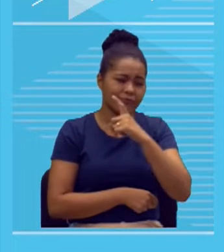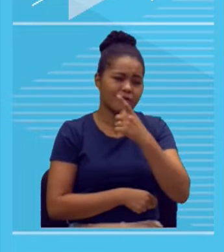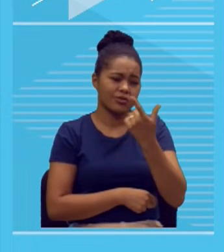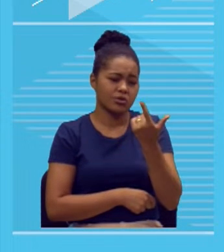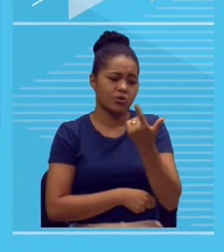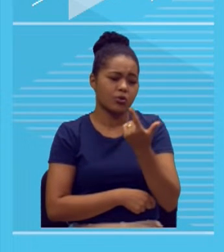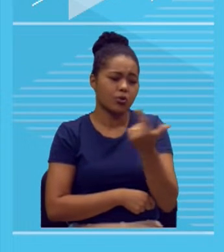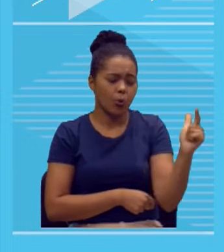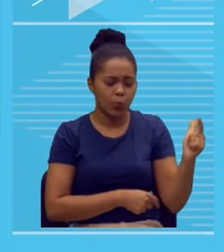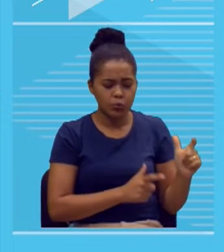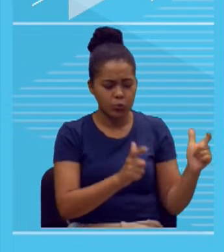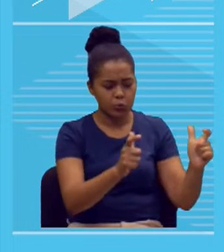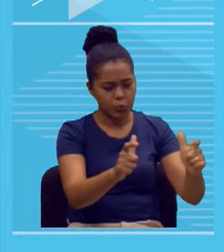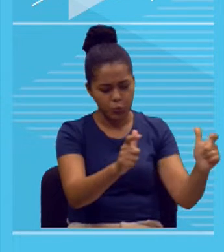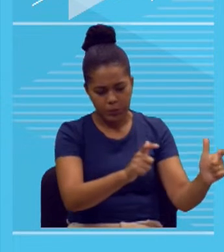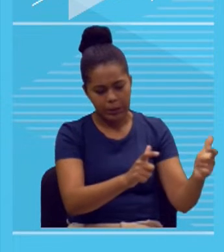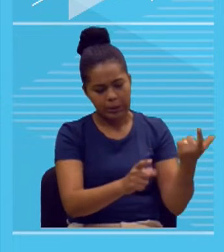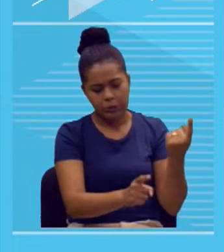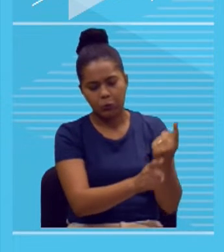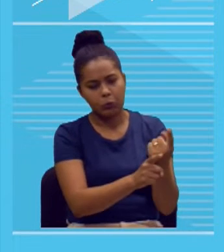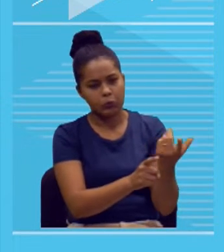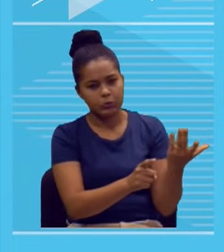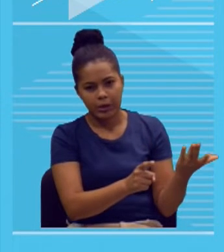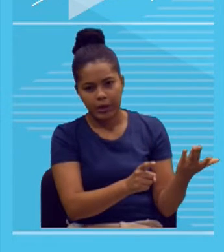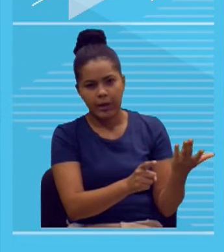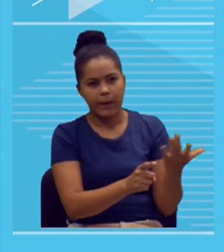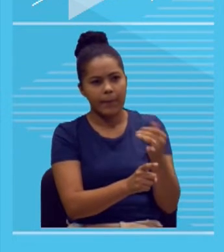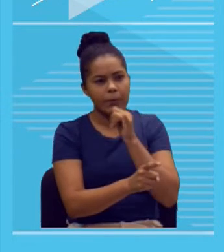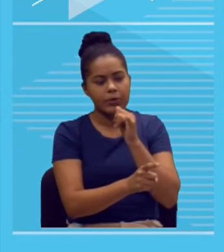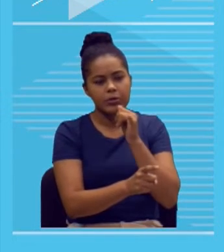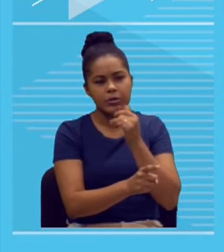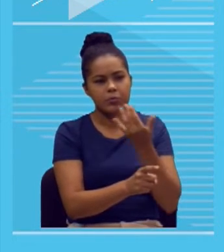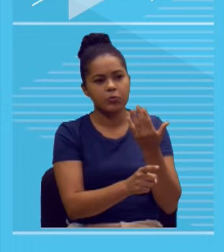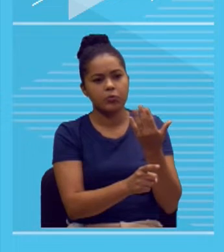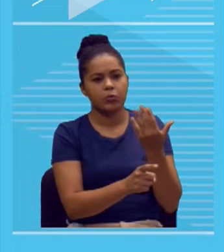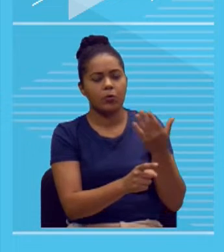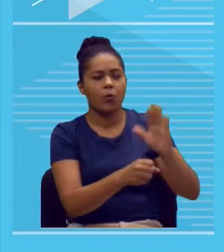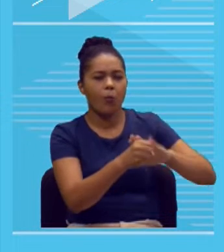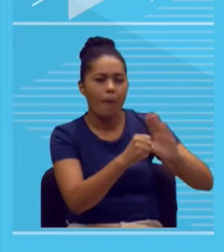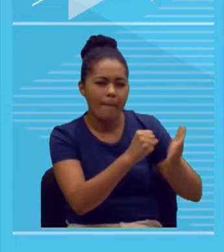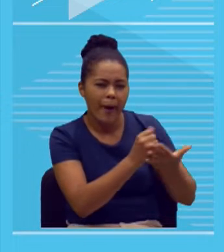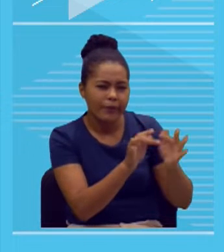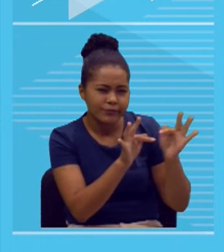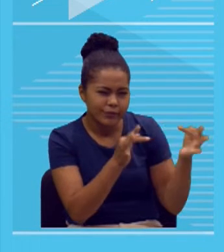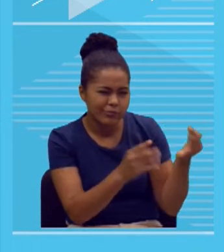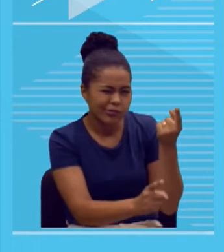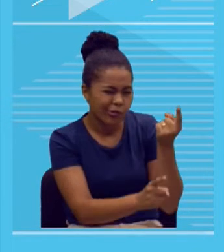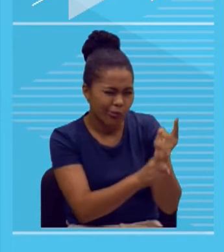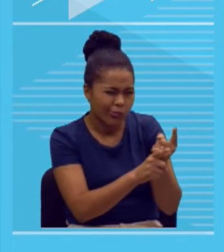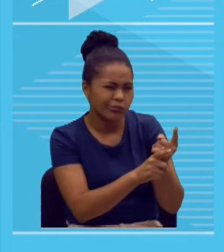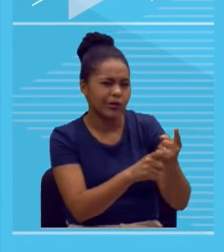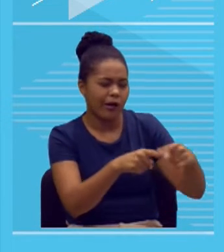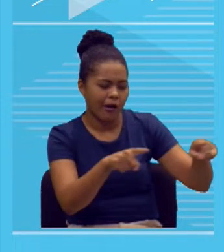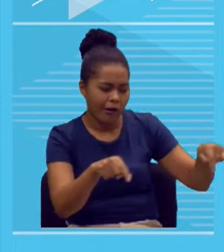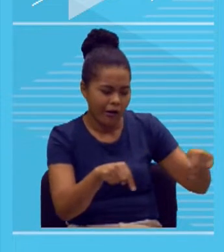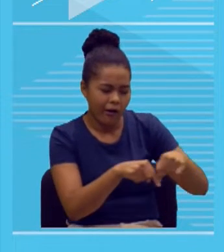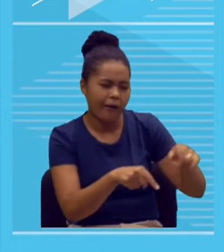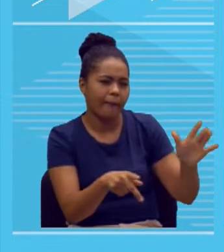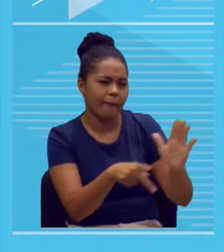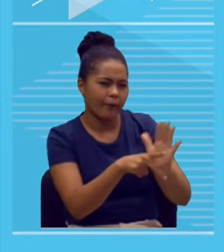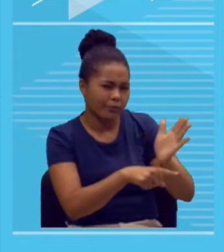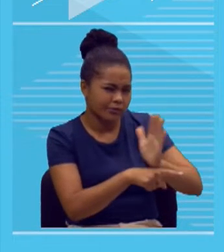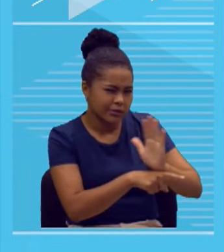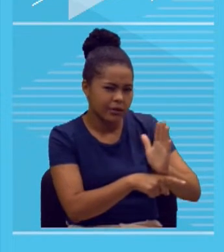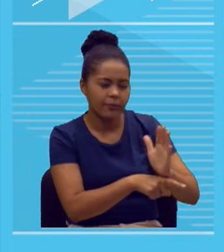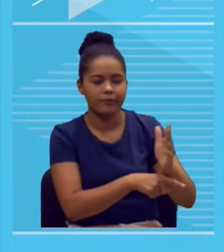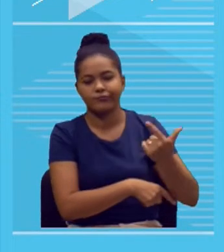salas de cinema. Então, isso mostra também que há essa segregação com relação à sétima